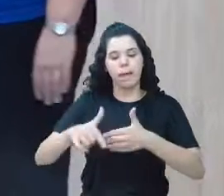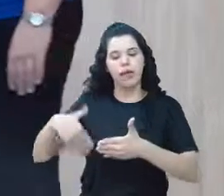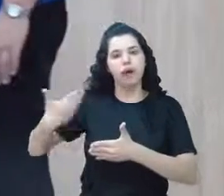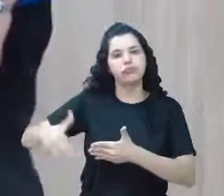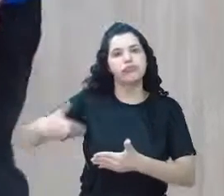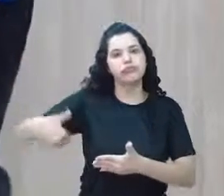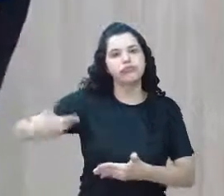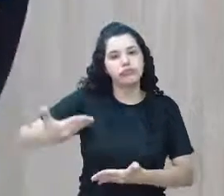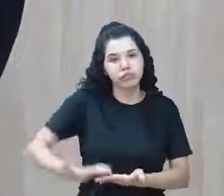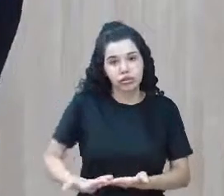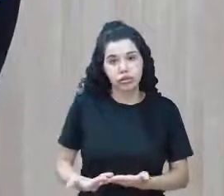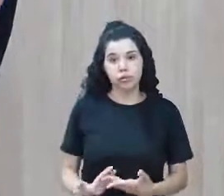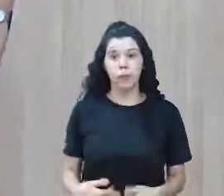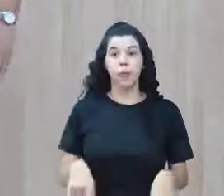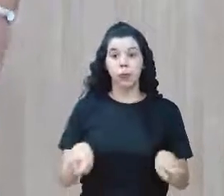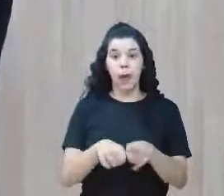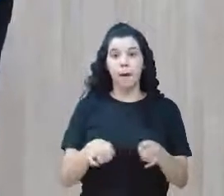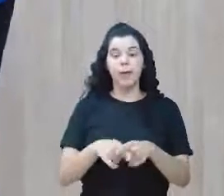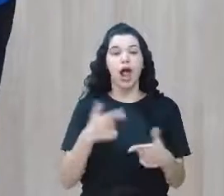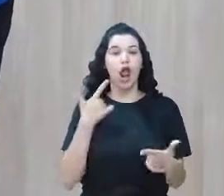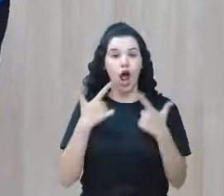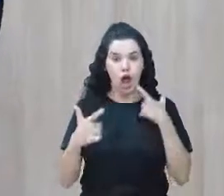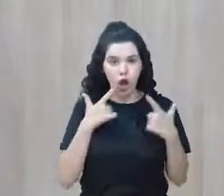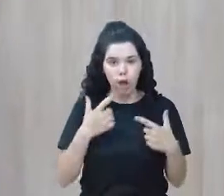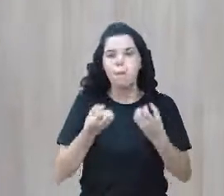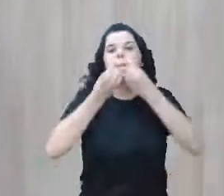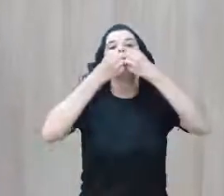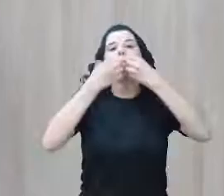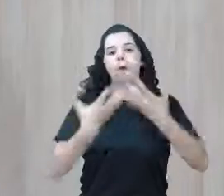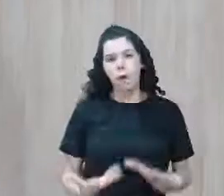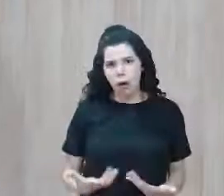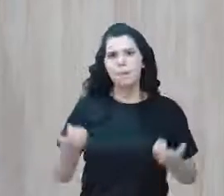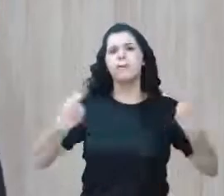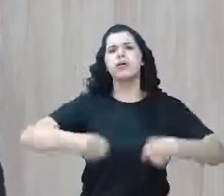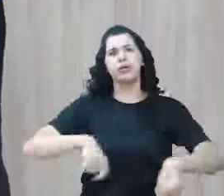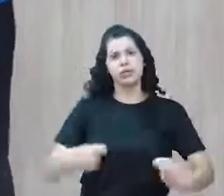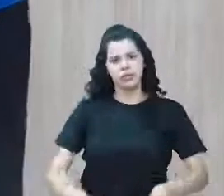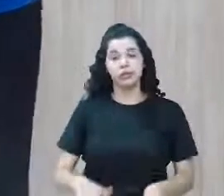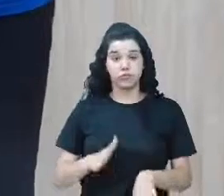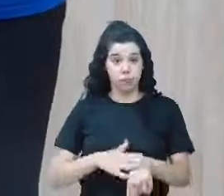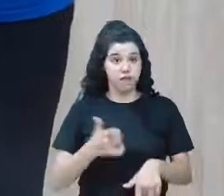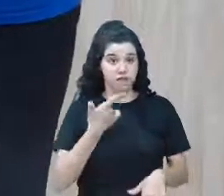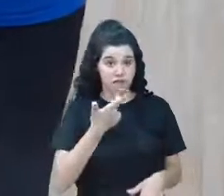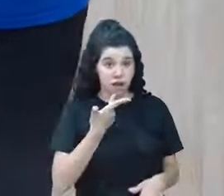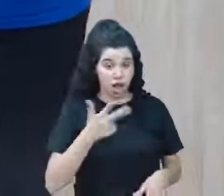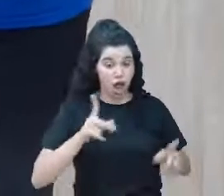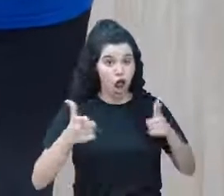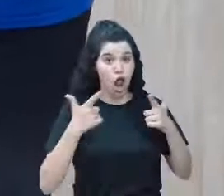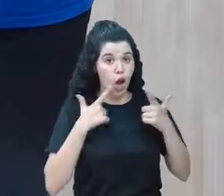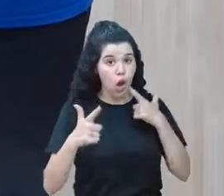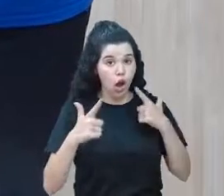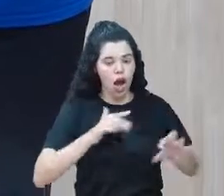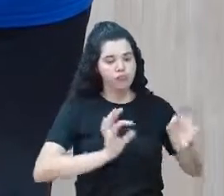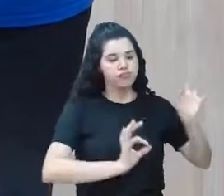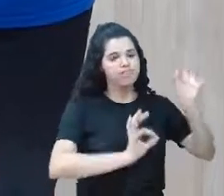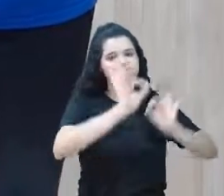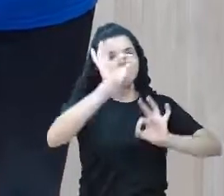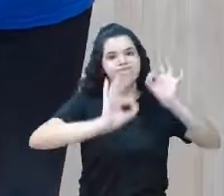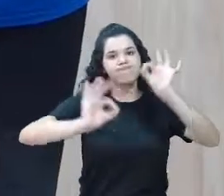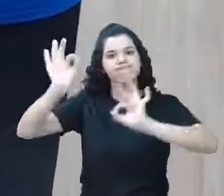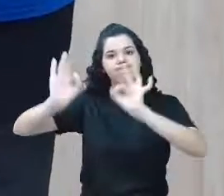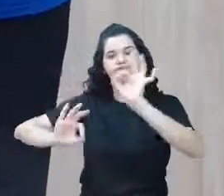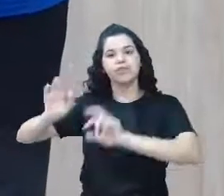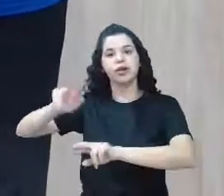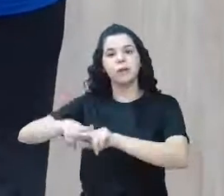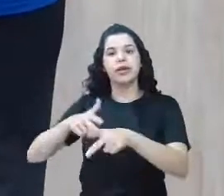Ter uma boa logística. Quando nós falamos em logística, é toda a organização de material.